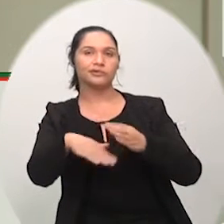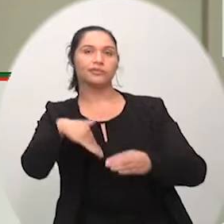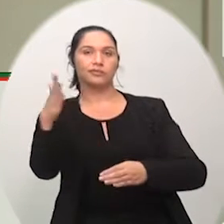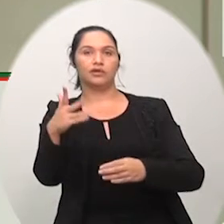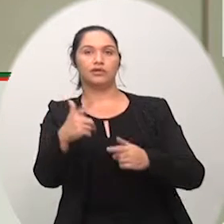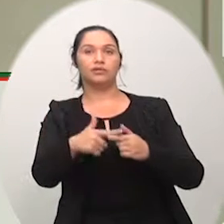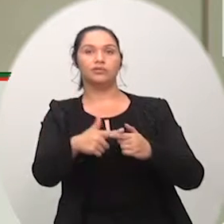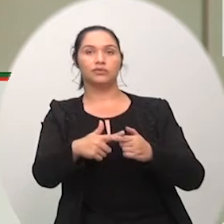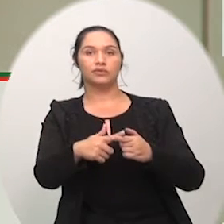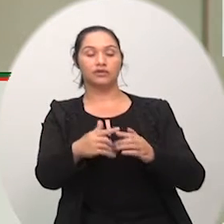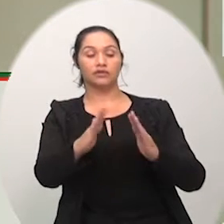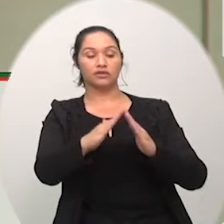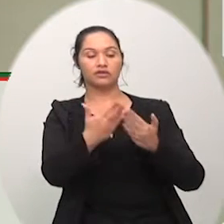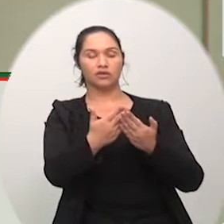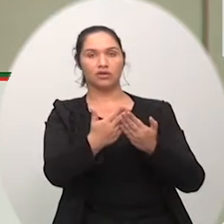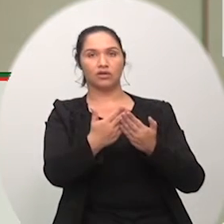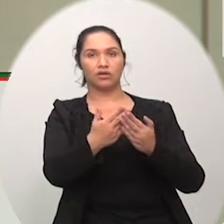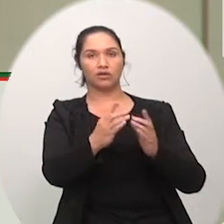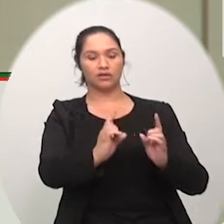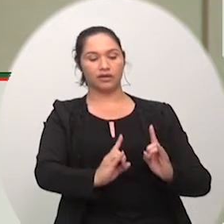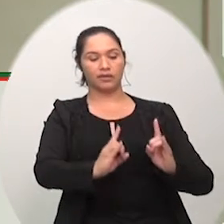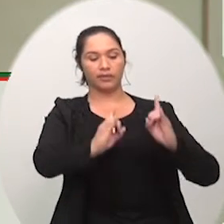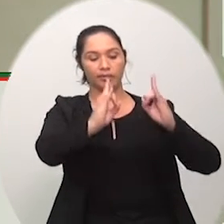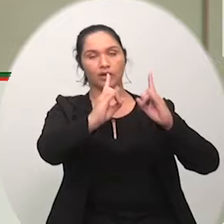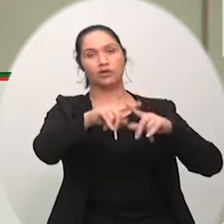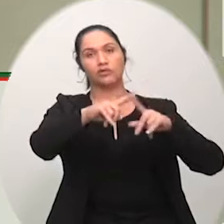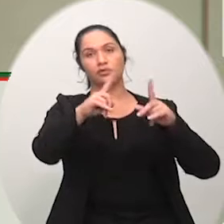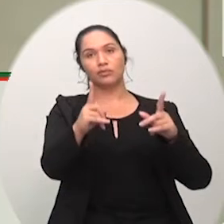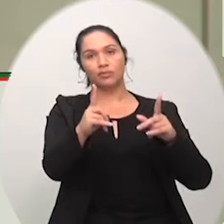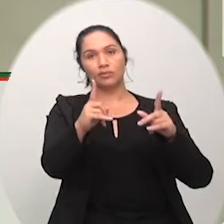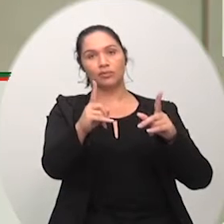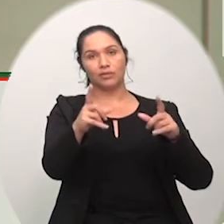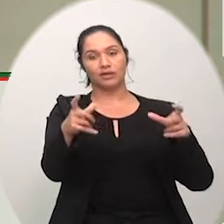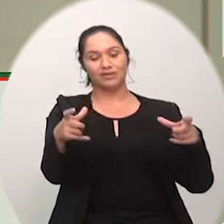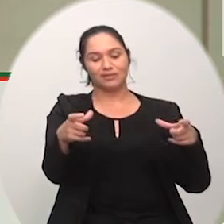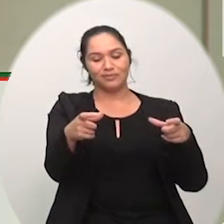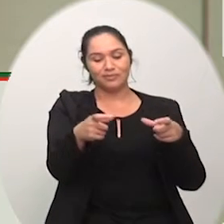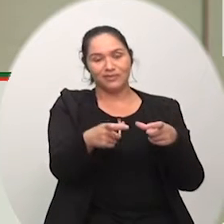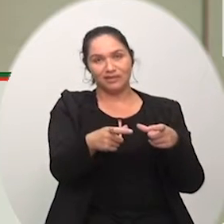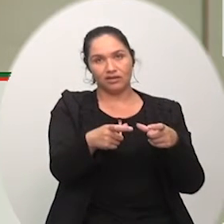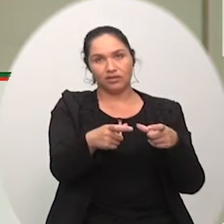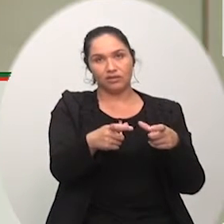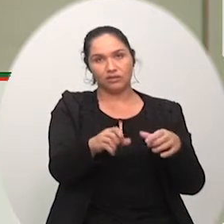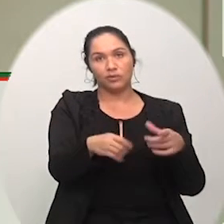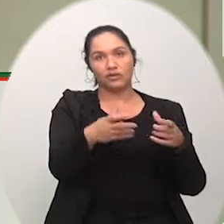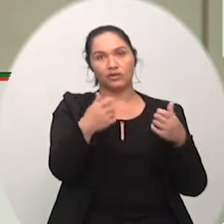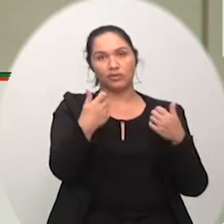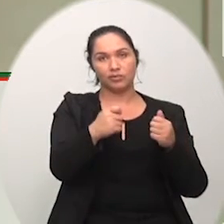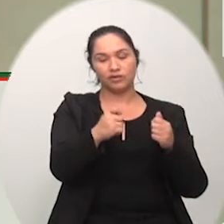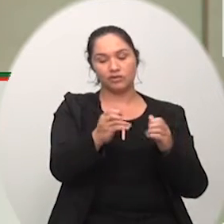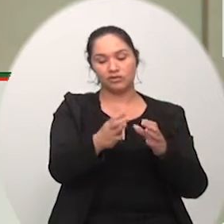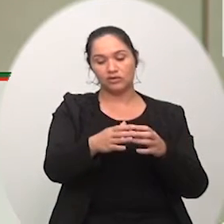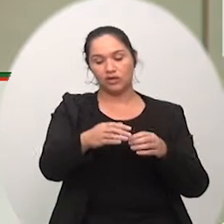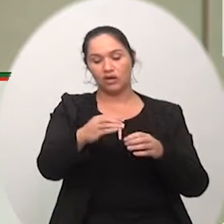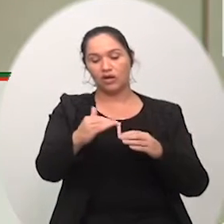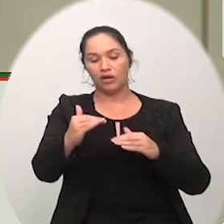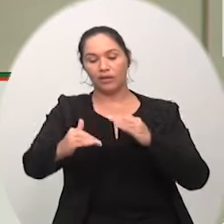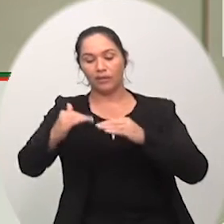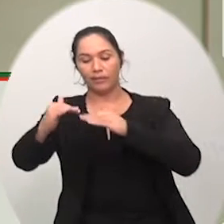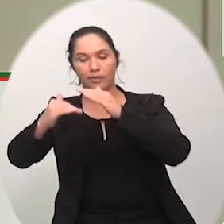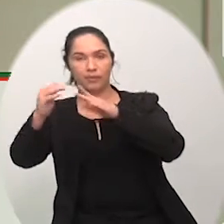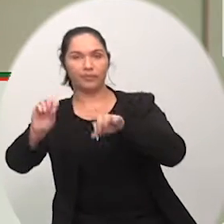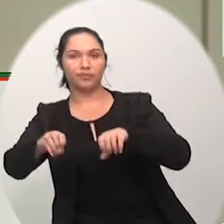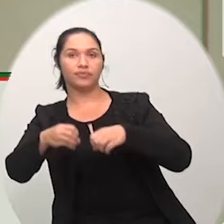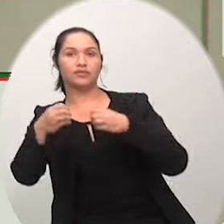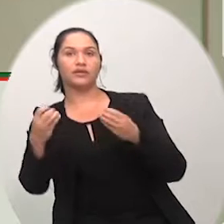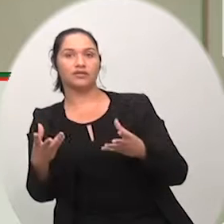o terreno realmente ele não tem como então na verdade essa aquisição da igreja ali vai ser feita uma reforma para ampliação